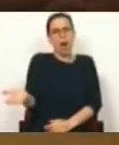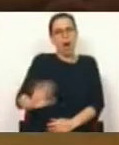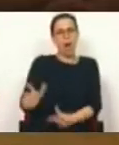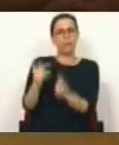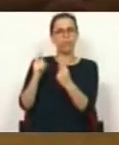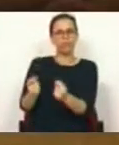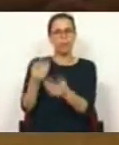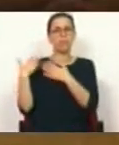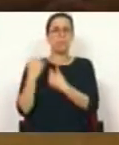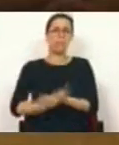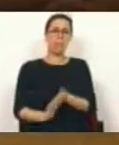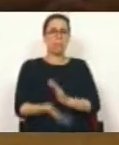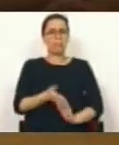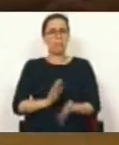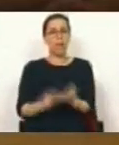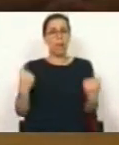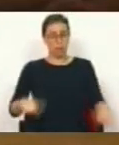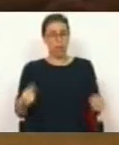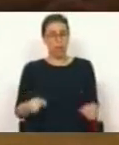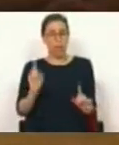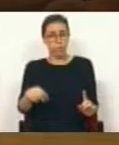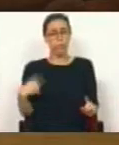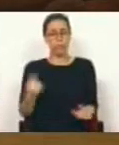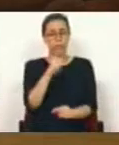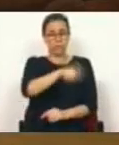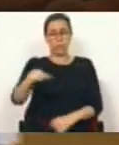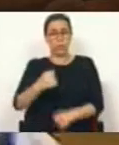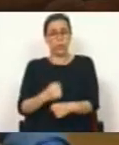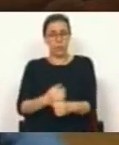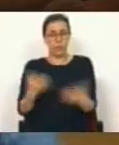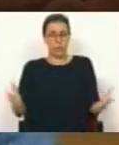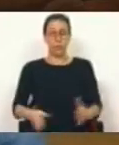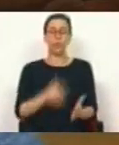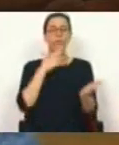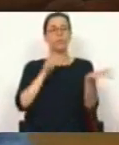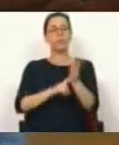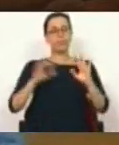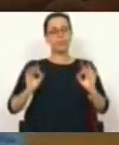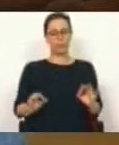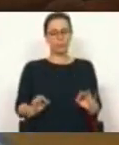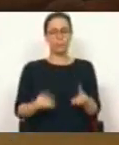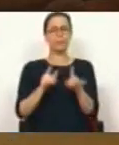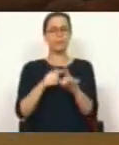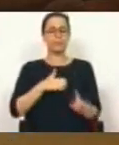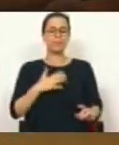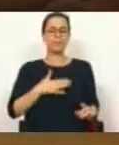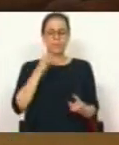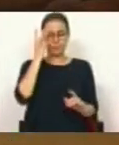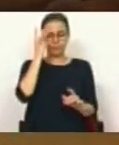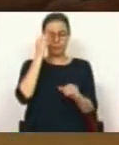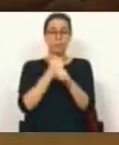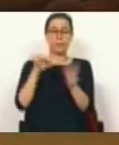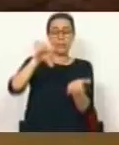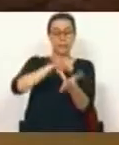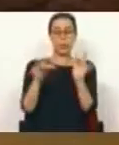responsabilizando-se das obrigações que têm relativamente aos seus trabalhadores. Efetivamente, há operadores que trabalham